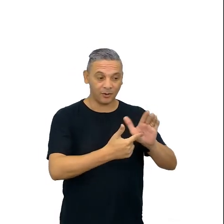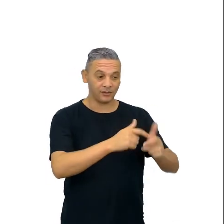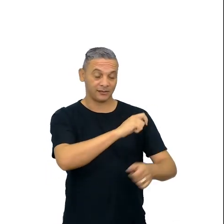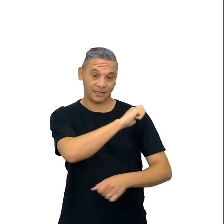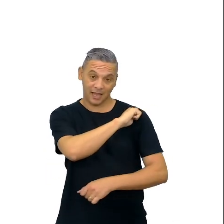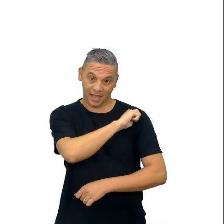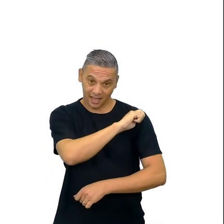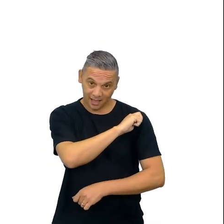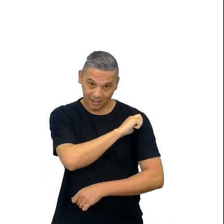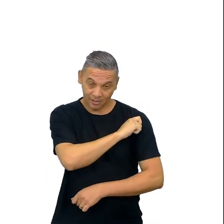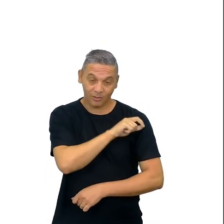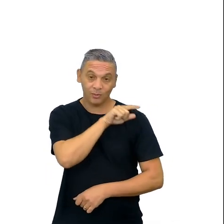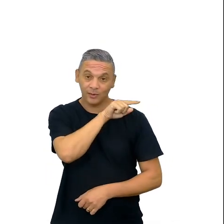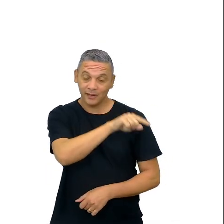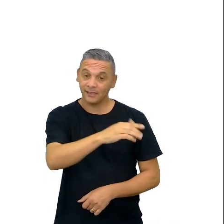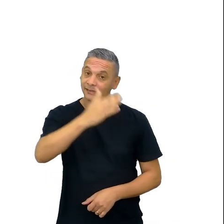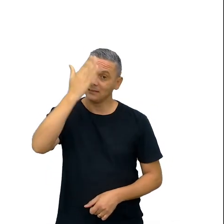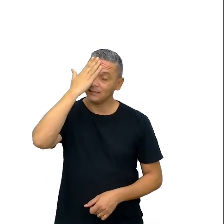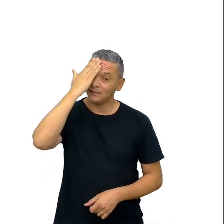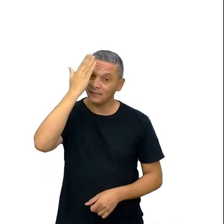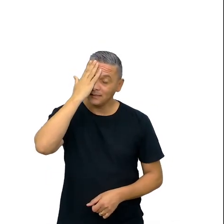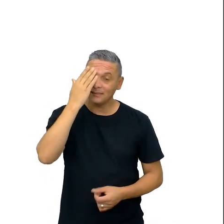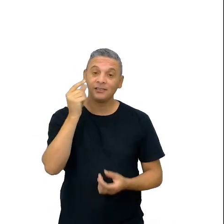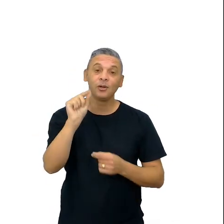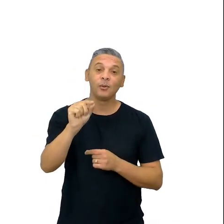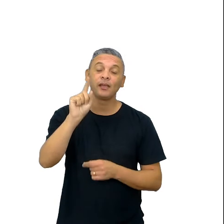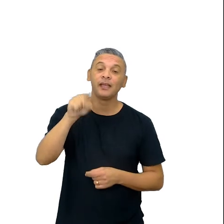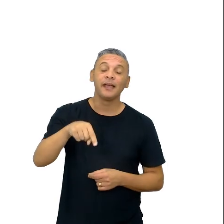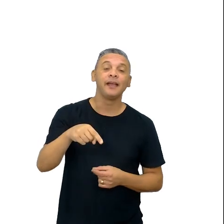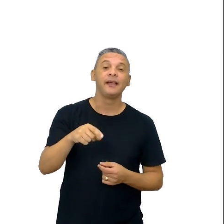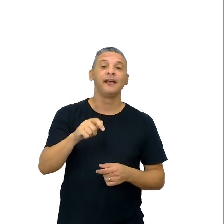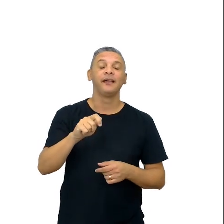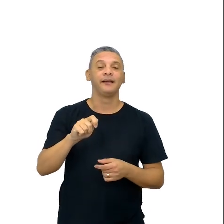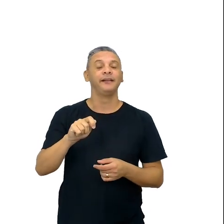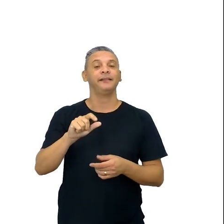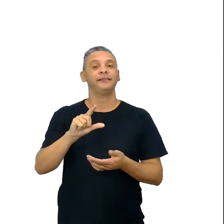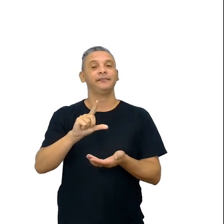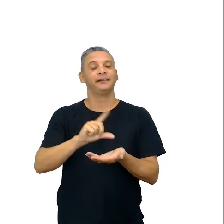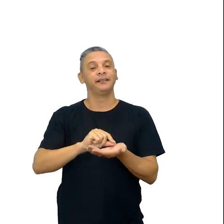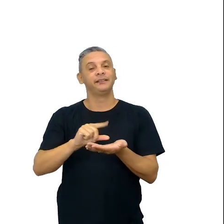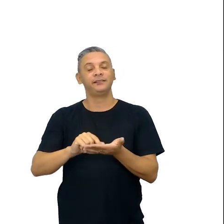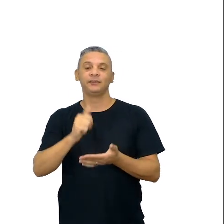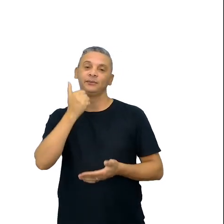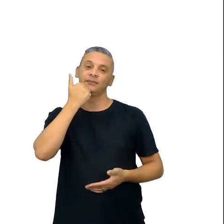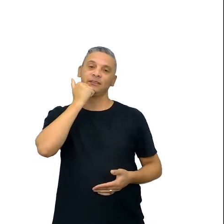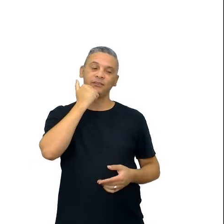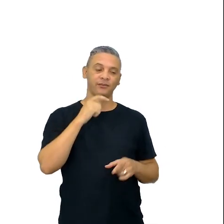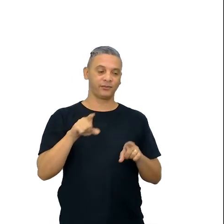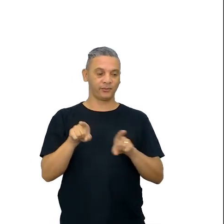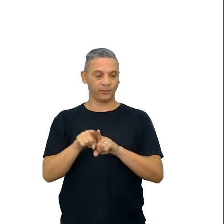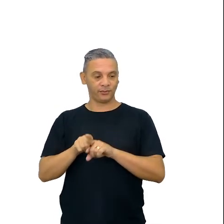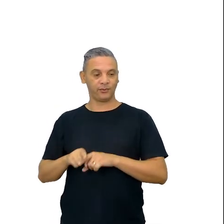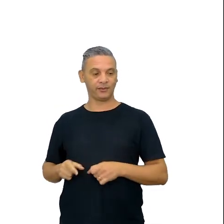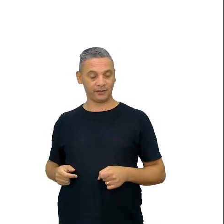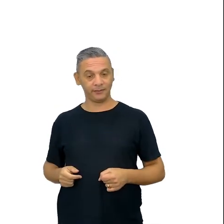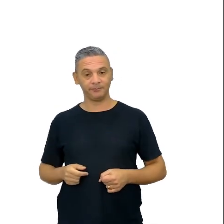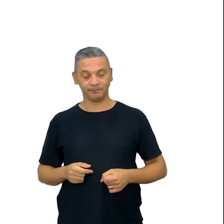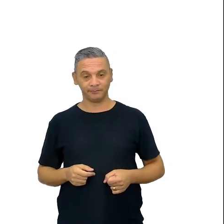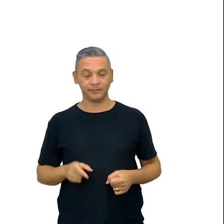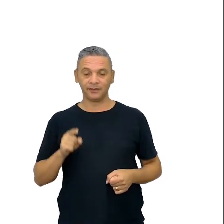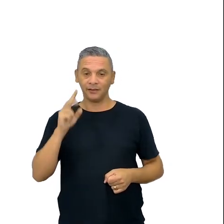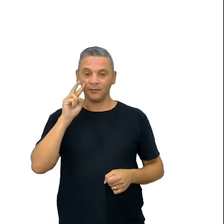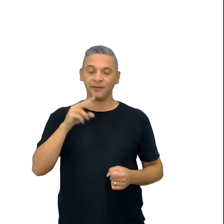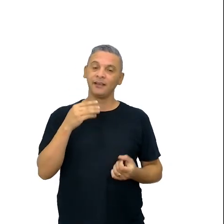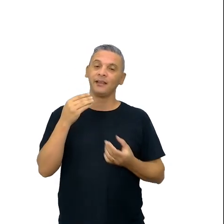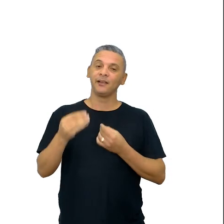menos, eles terem essa visão do que é um artigo científico, tá, então eu acho importante, acho importante que eles não precisem ver sobre